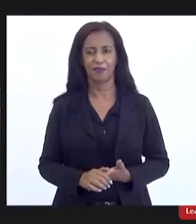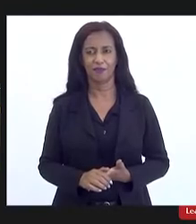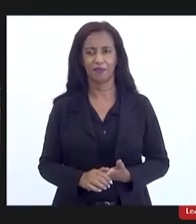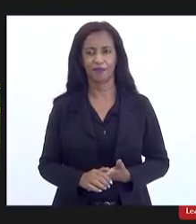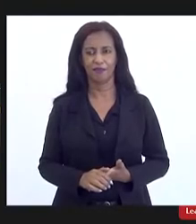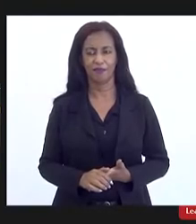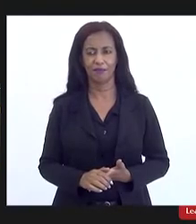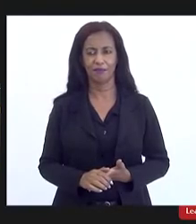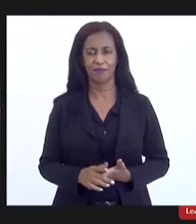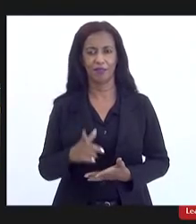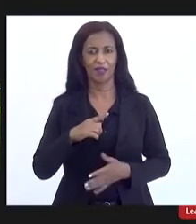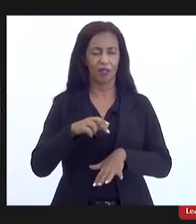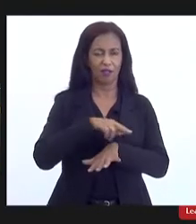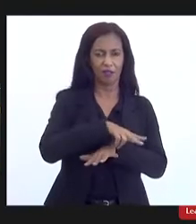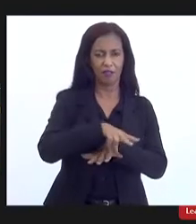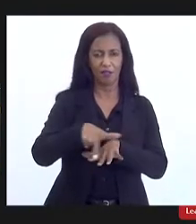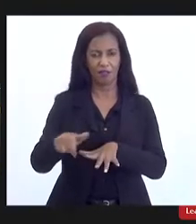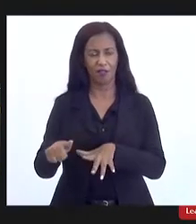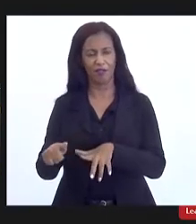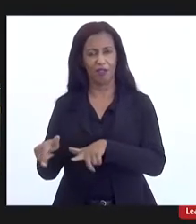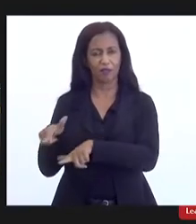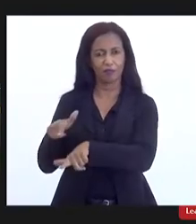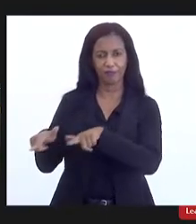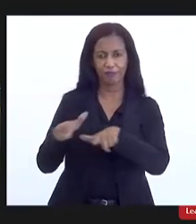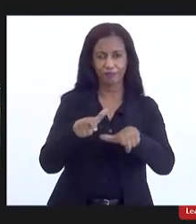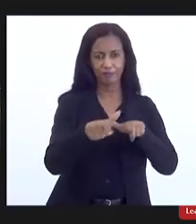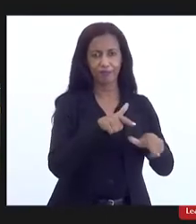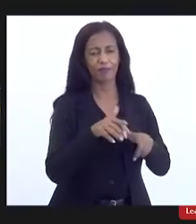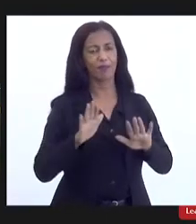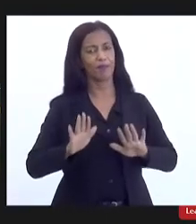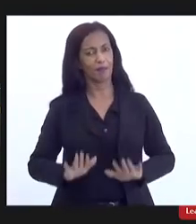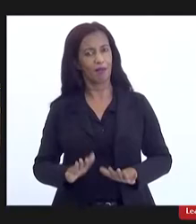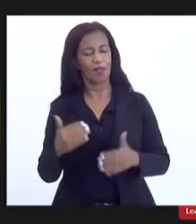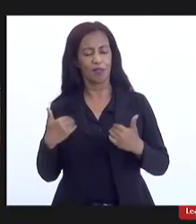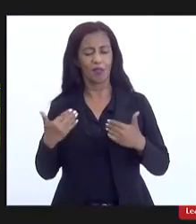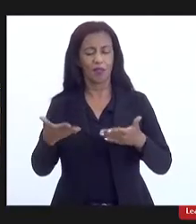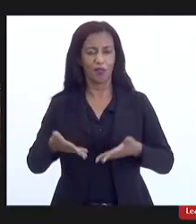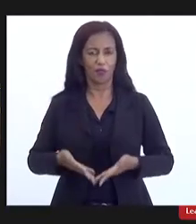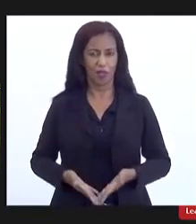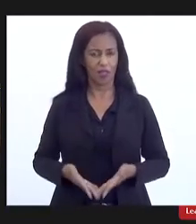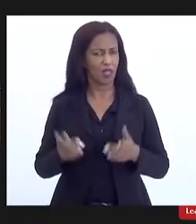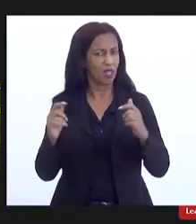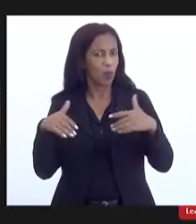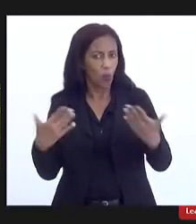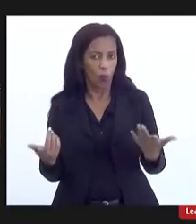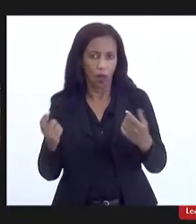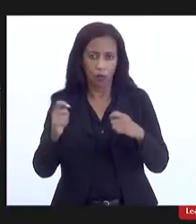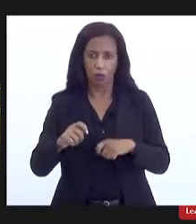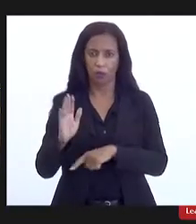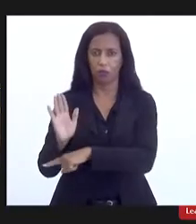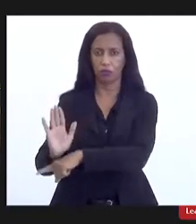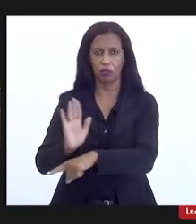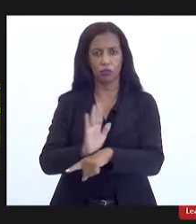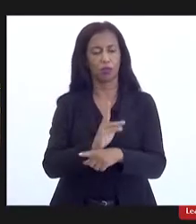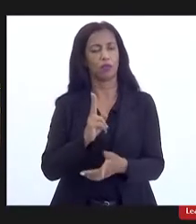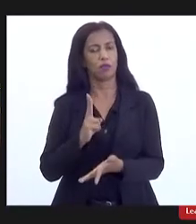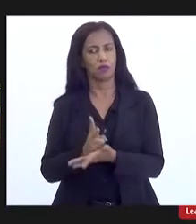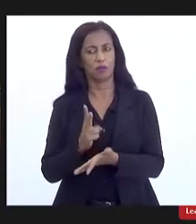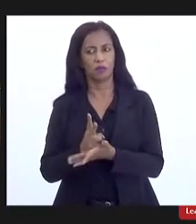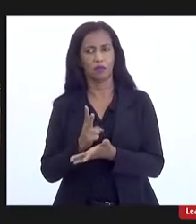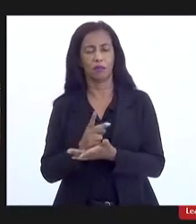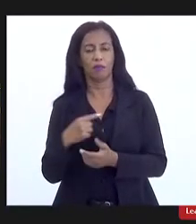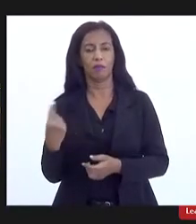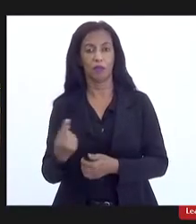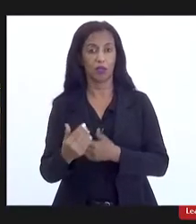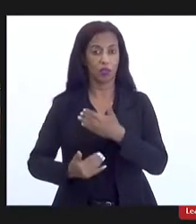em várias atividades, mas estarei aqui enquanto puder e contribuindo sempre para